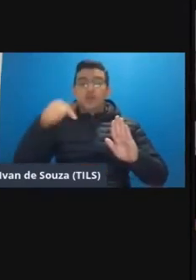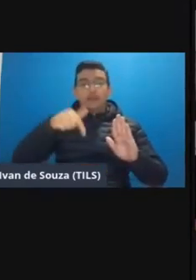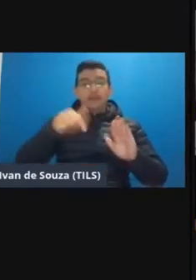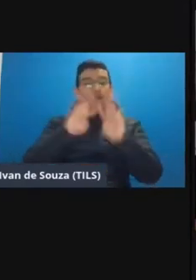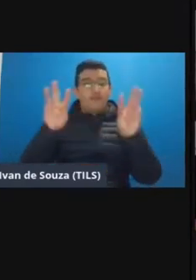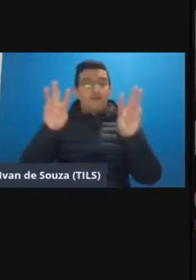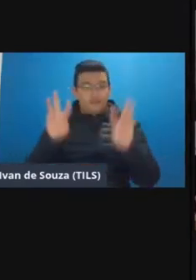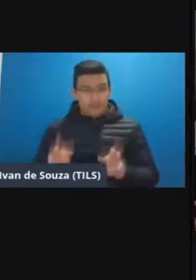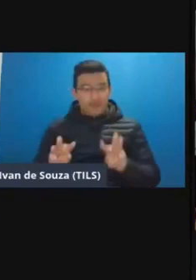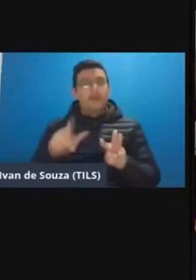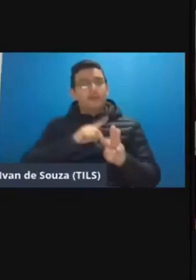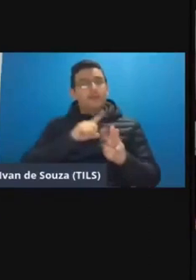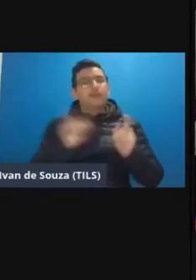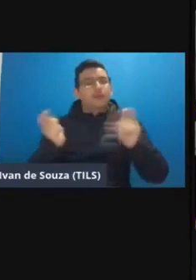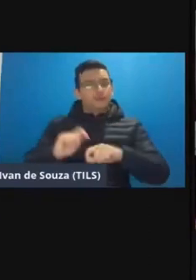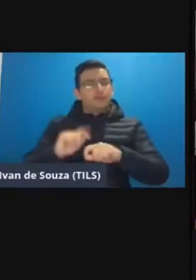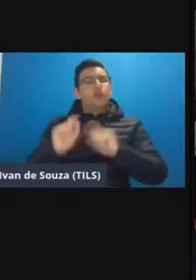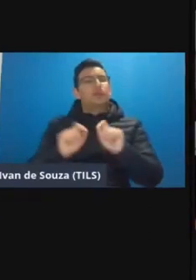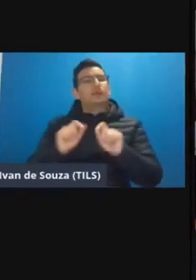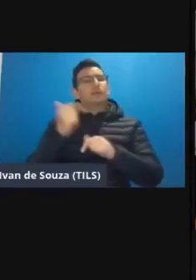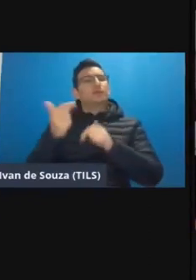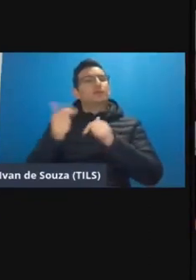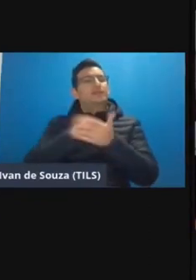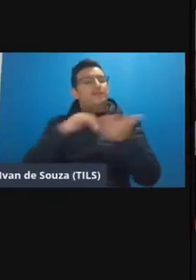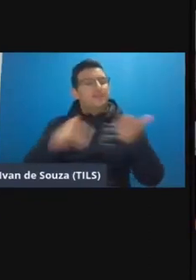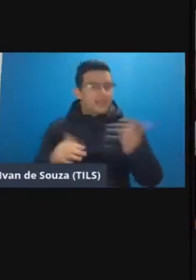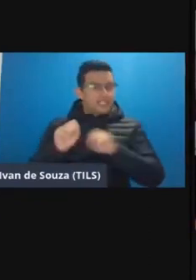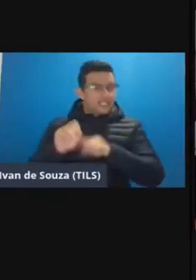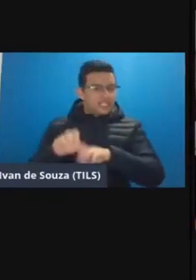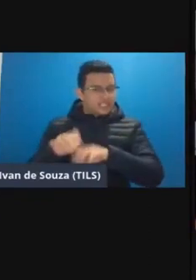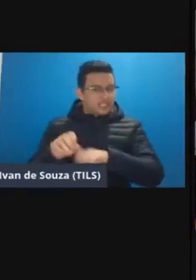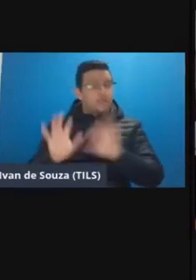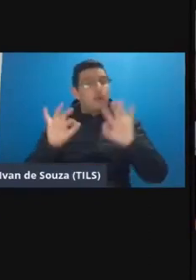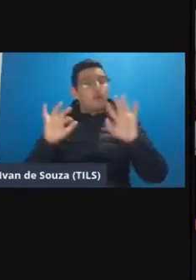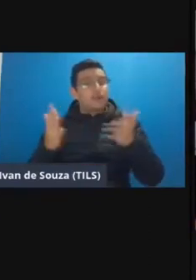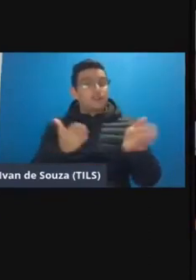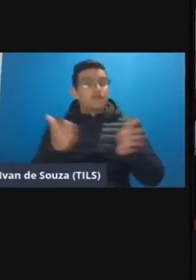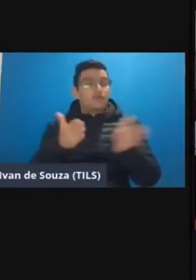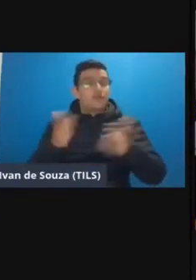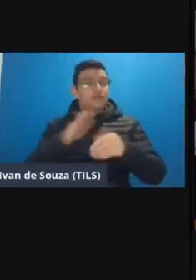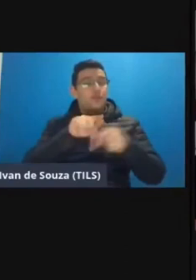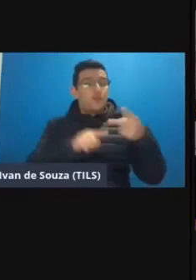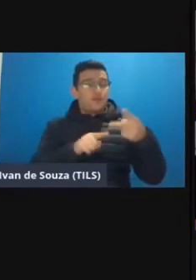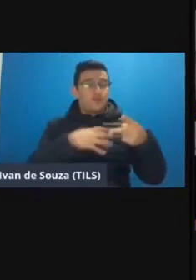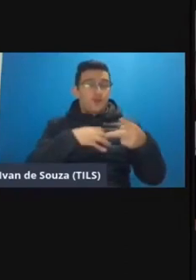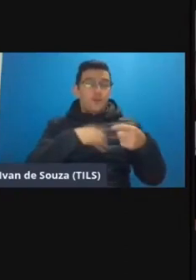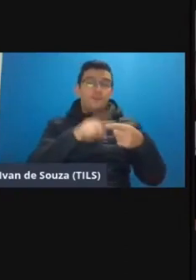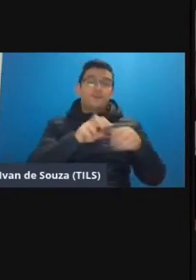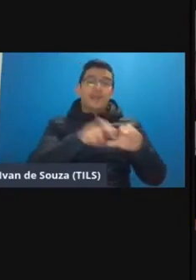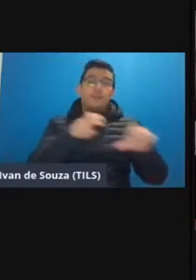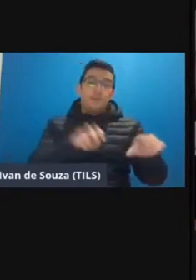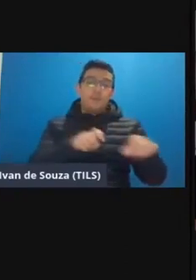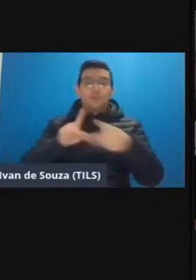UFR se abriu a possibilidade para que as atividades de ensino ocorressem de dois modos ensino remoto e